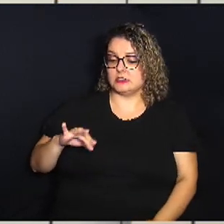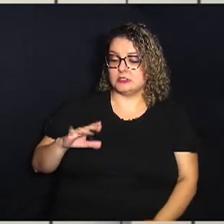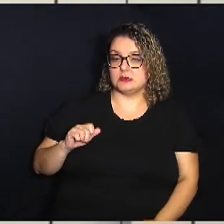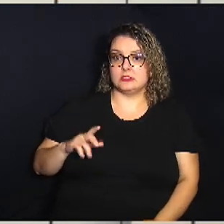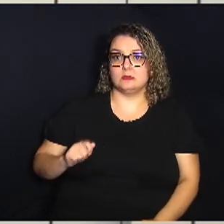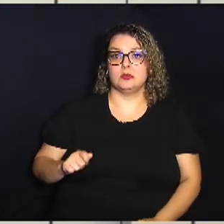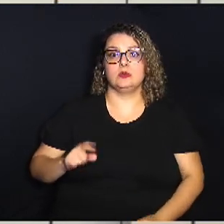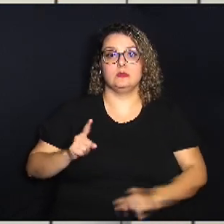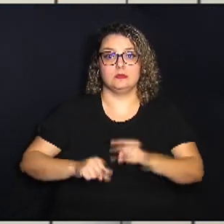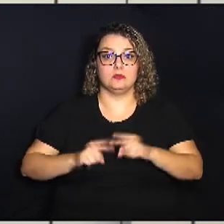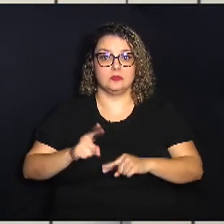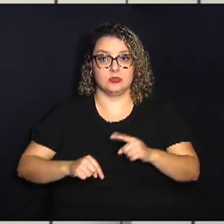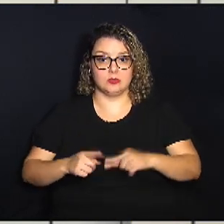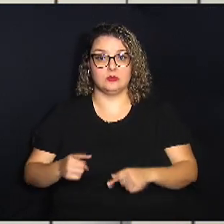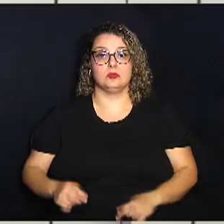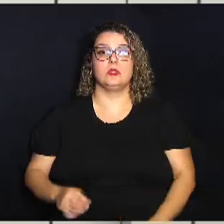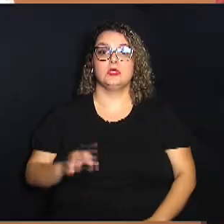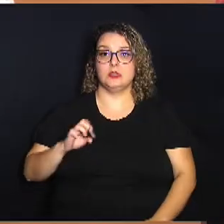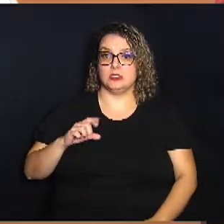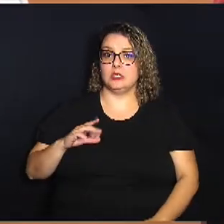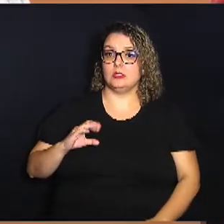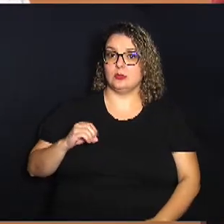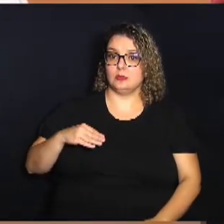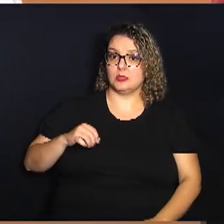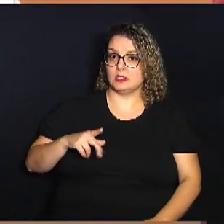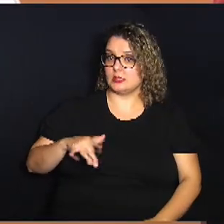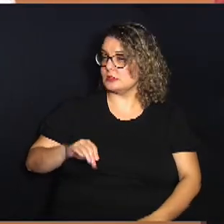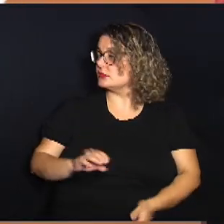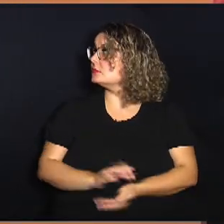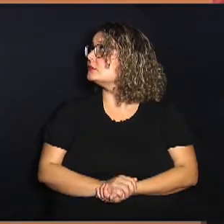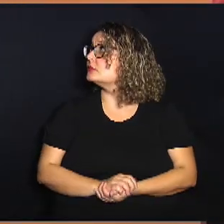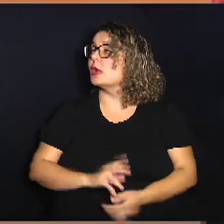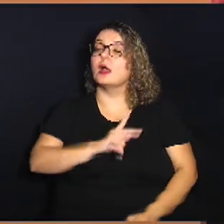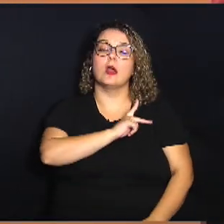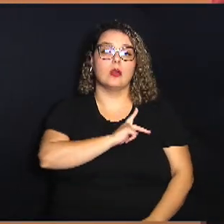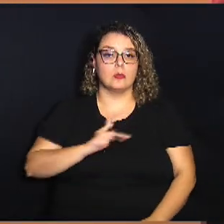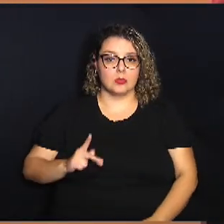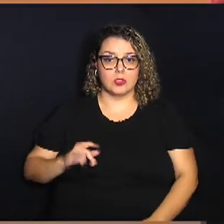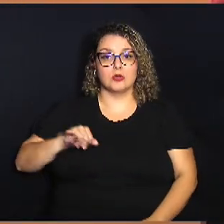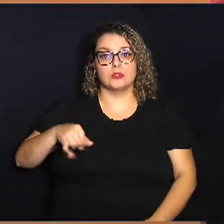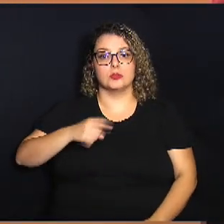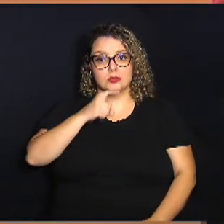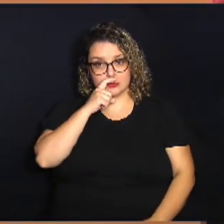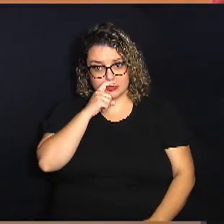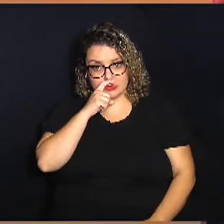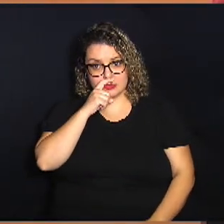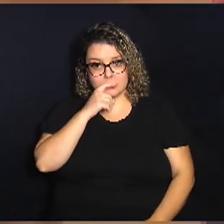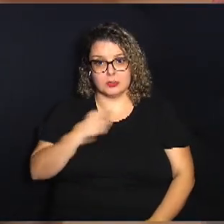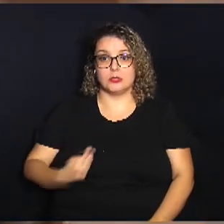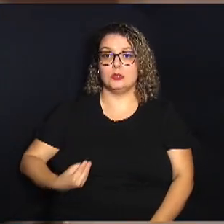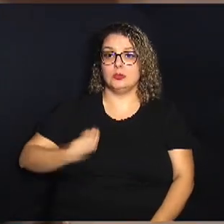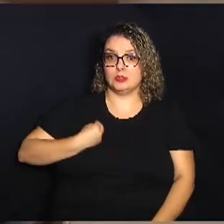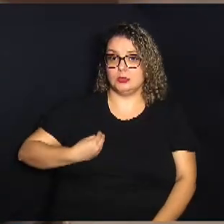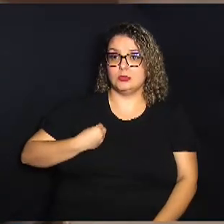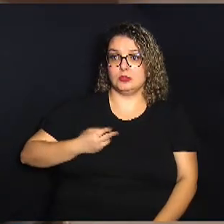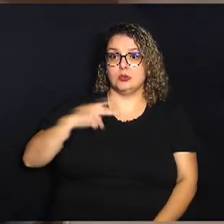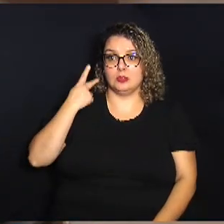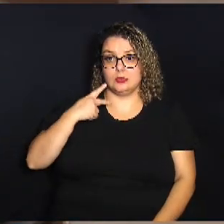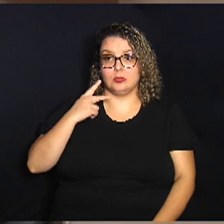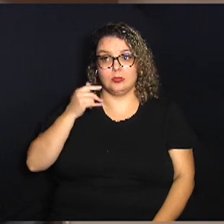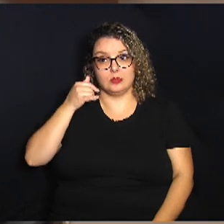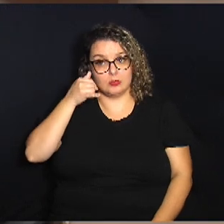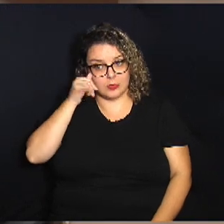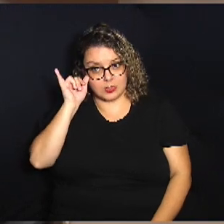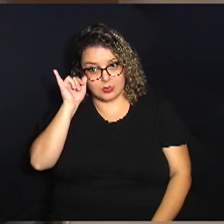para equipamentos de telecomunicações presidida pelo vereador Jorge Schneider e com a presença dos vereadores Paulo